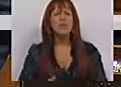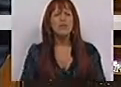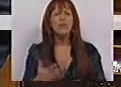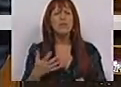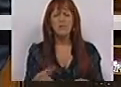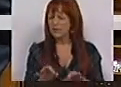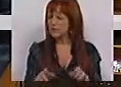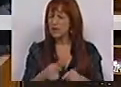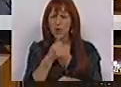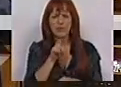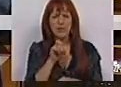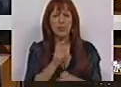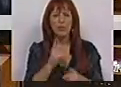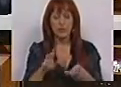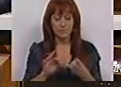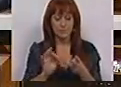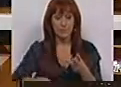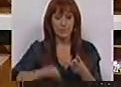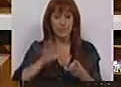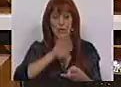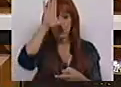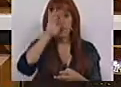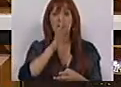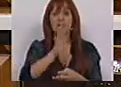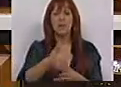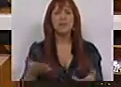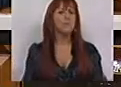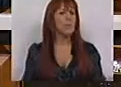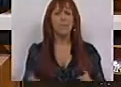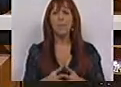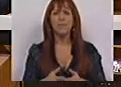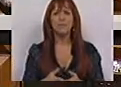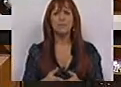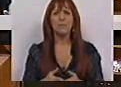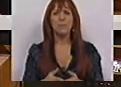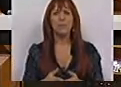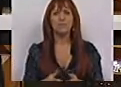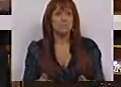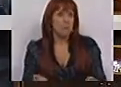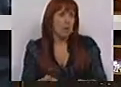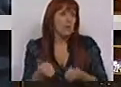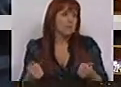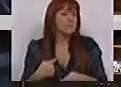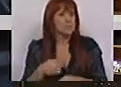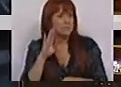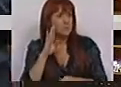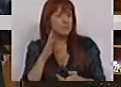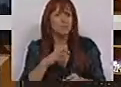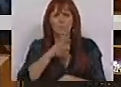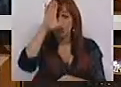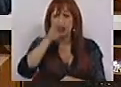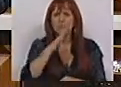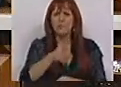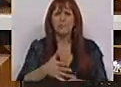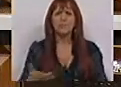esse tipo de opção. Finalmente, o Sr. Ministro disse que, e folgo-me muito em saber isso, o Sr. Ministro